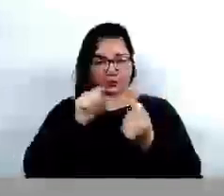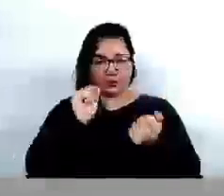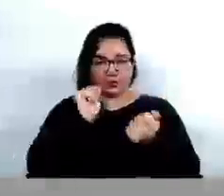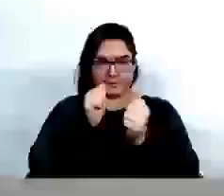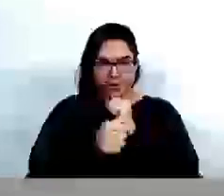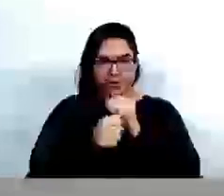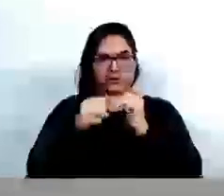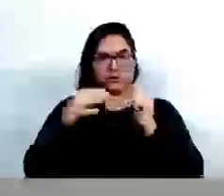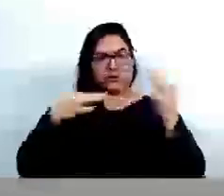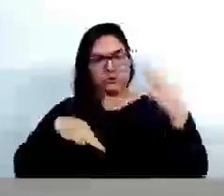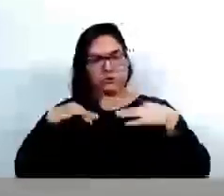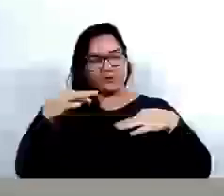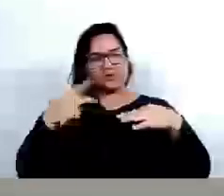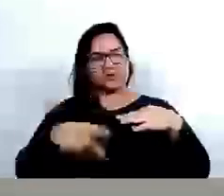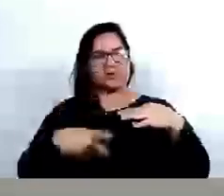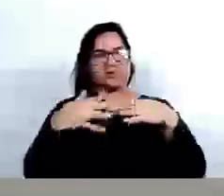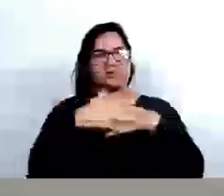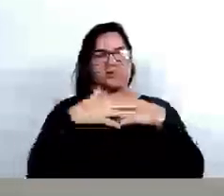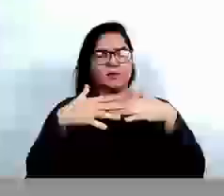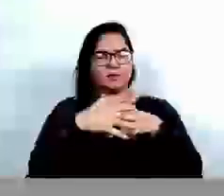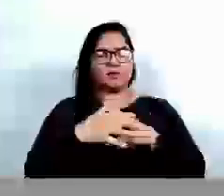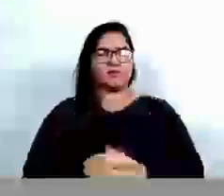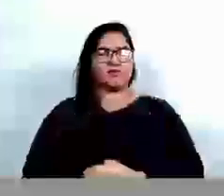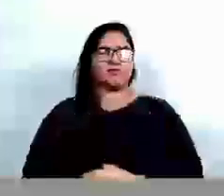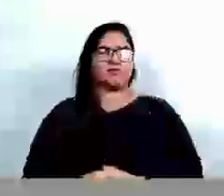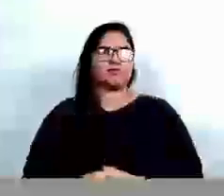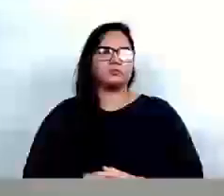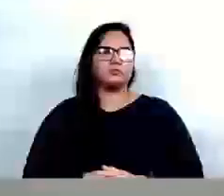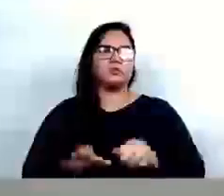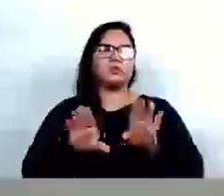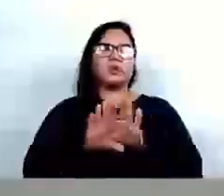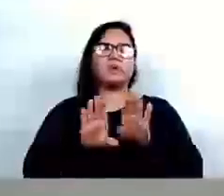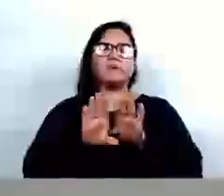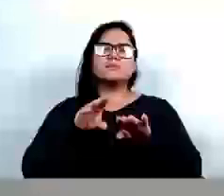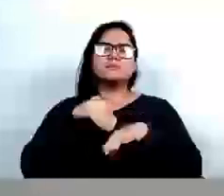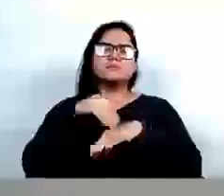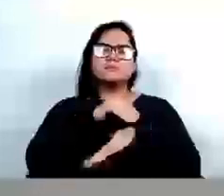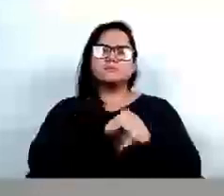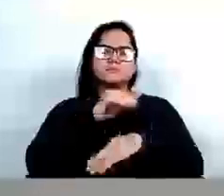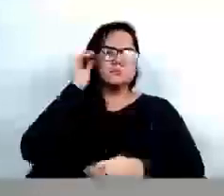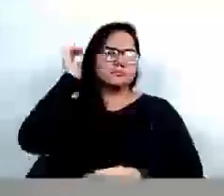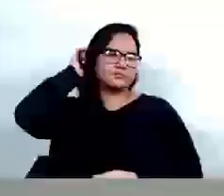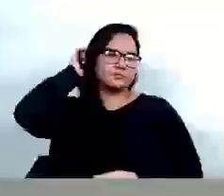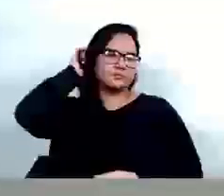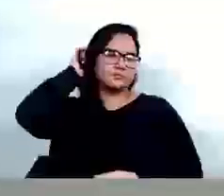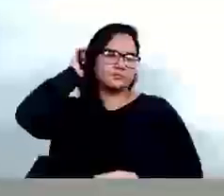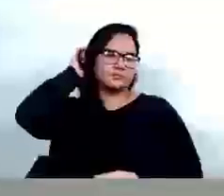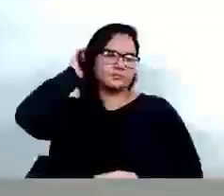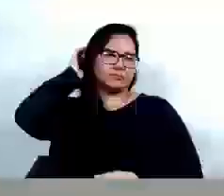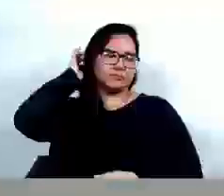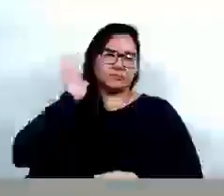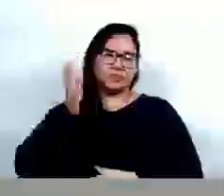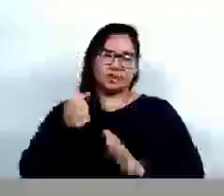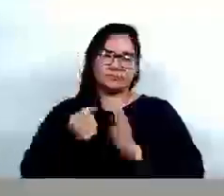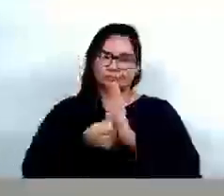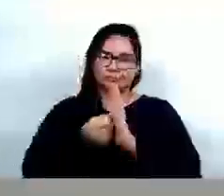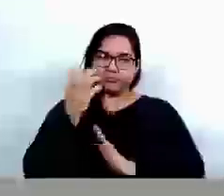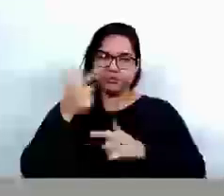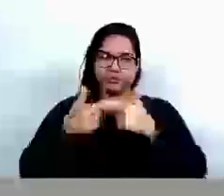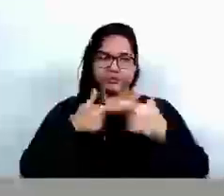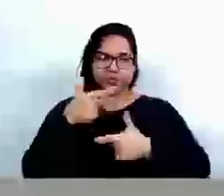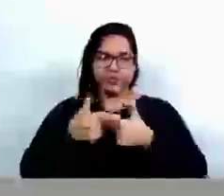nossa cidade. E também não poderia deixar de citar as inúmeras atividades, verdadeiro Cristian, que a gente conseguiu